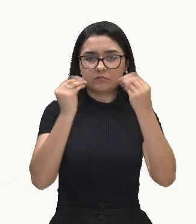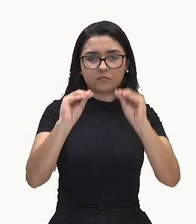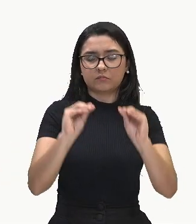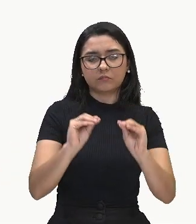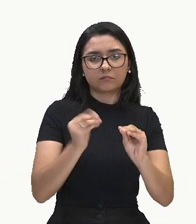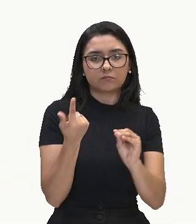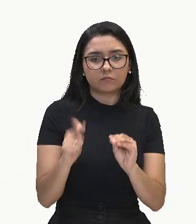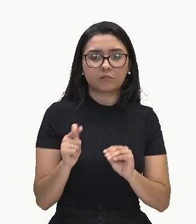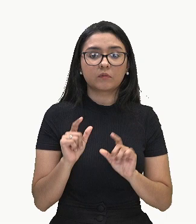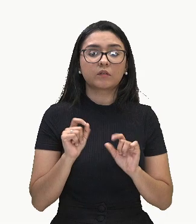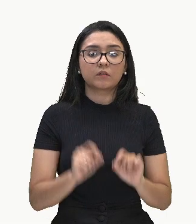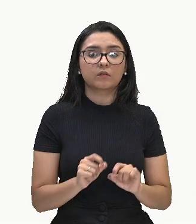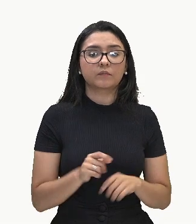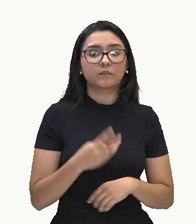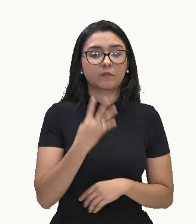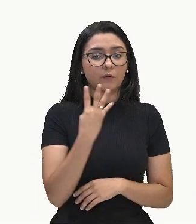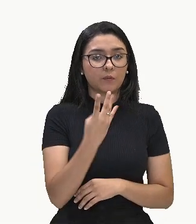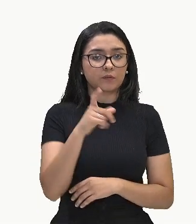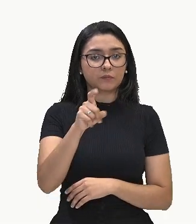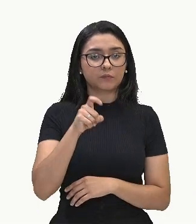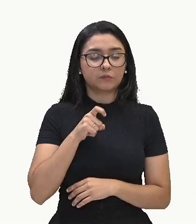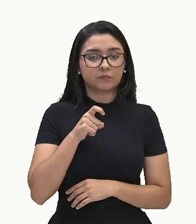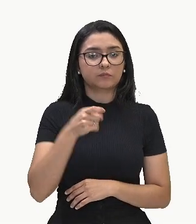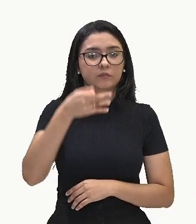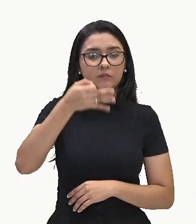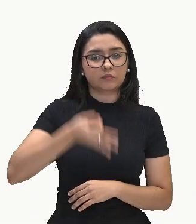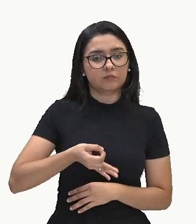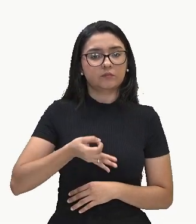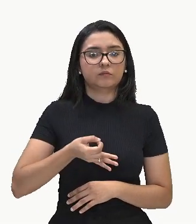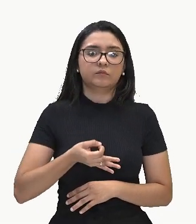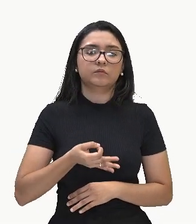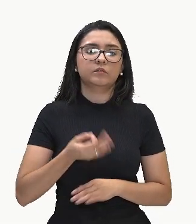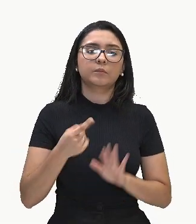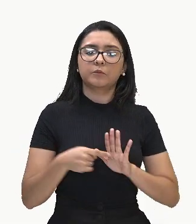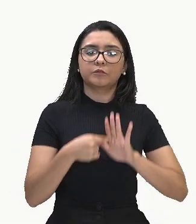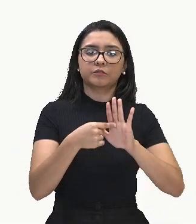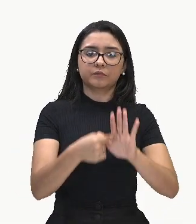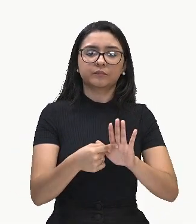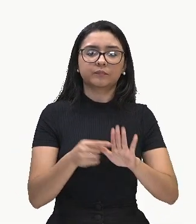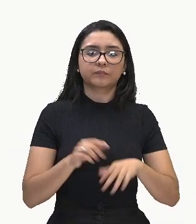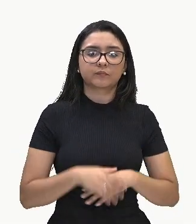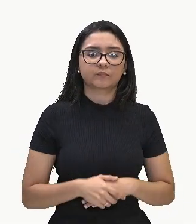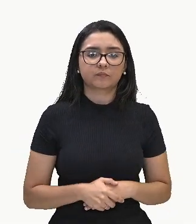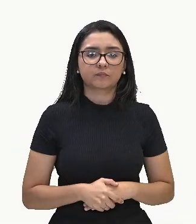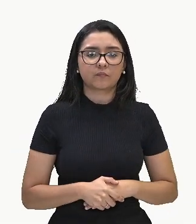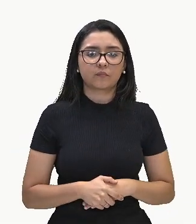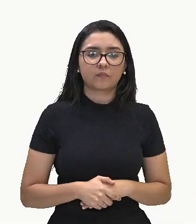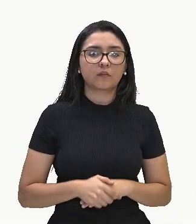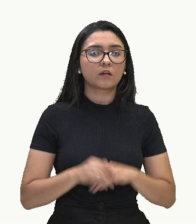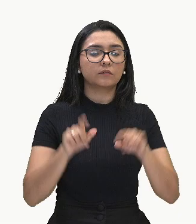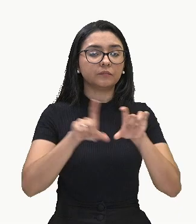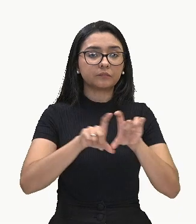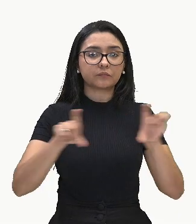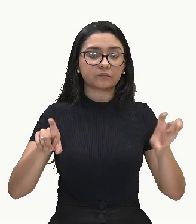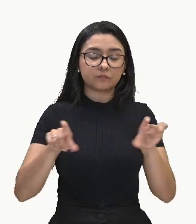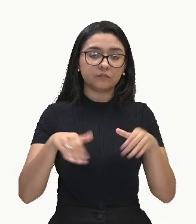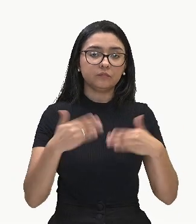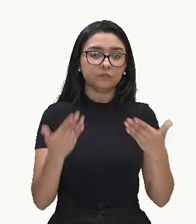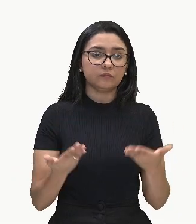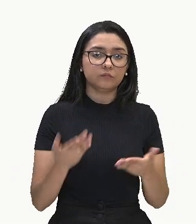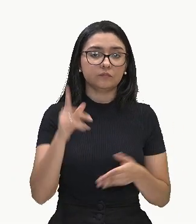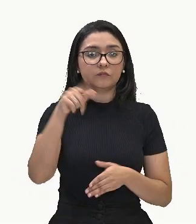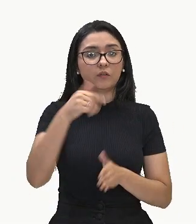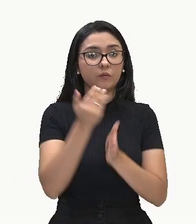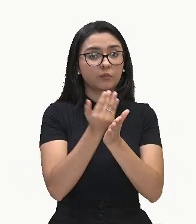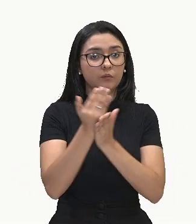Então, aqui deu 4X, exatamente o que está aqui. Tá? Então, esse aqui já é o